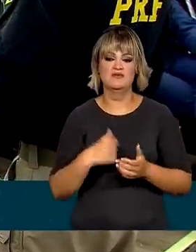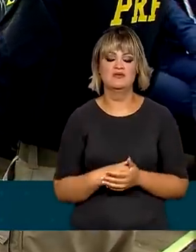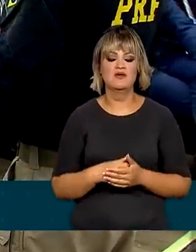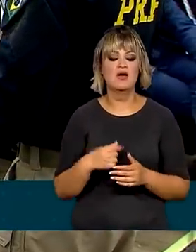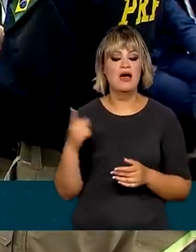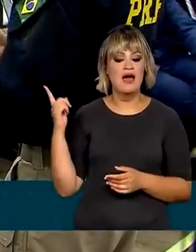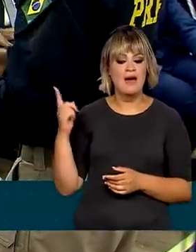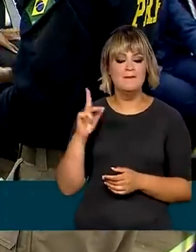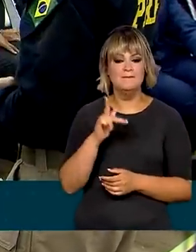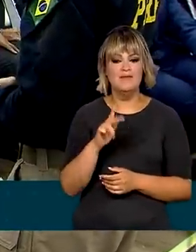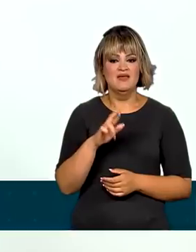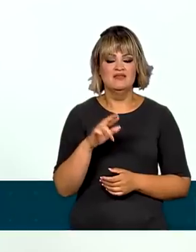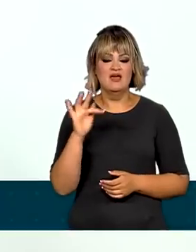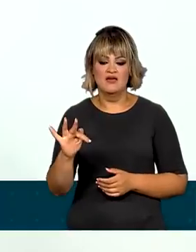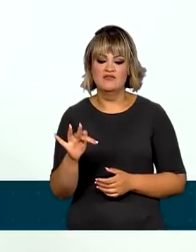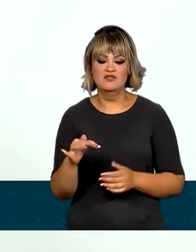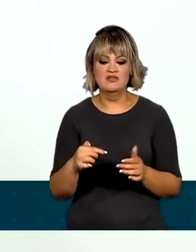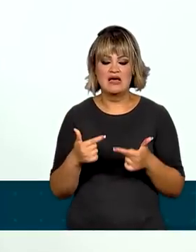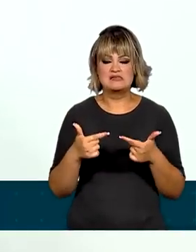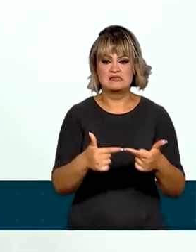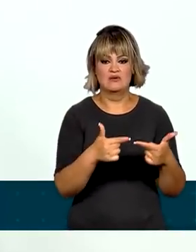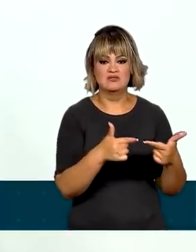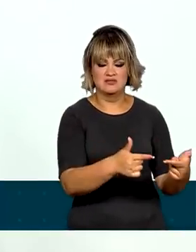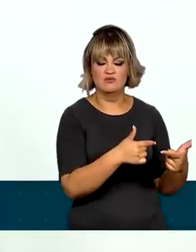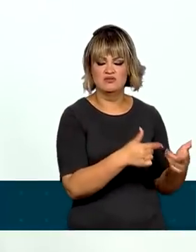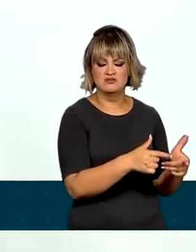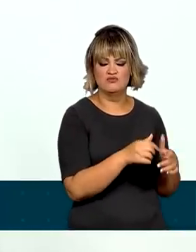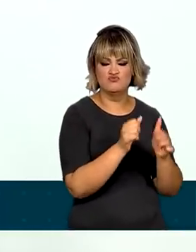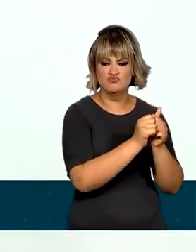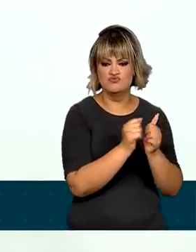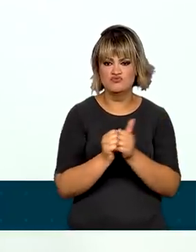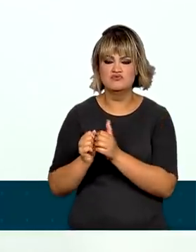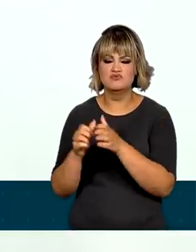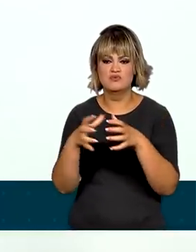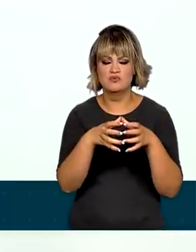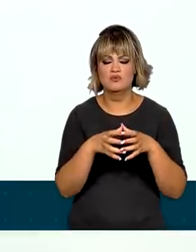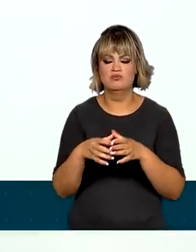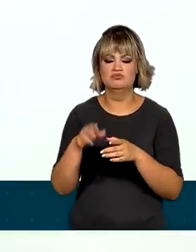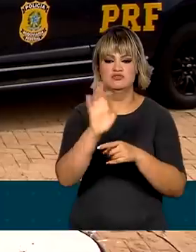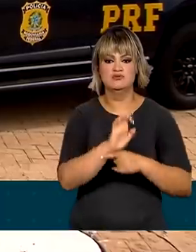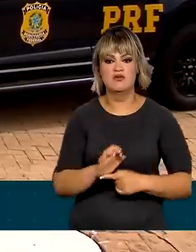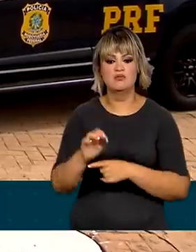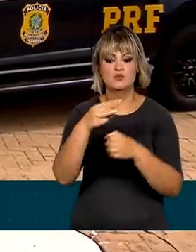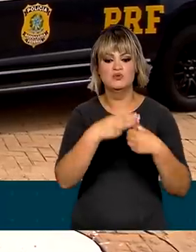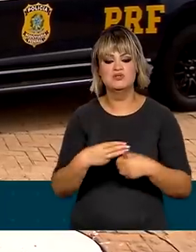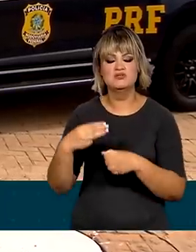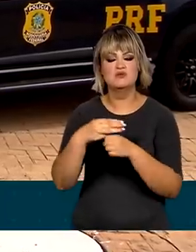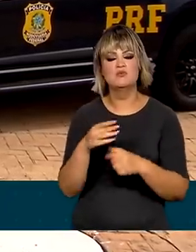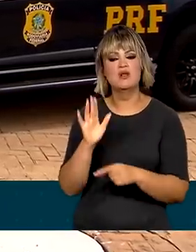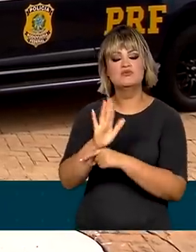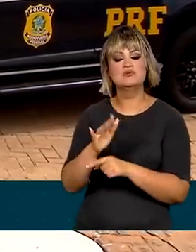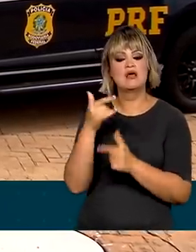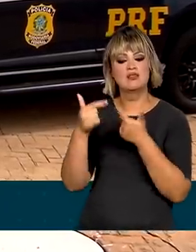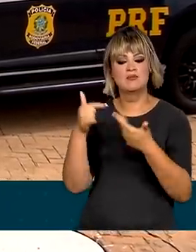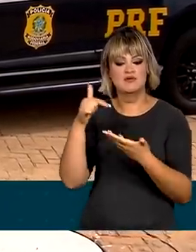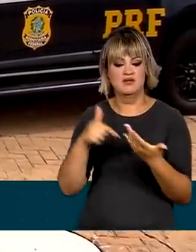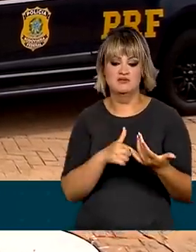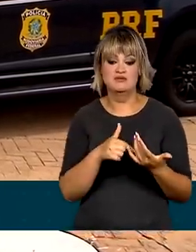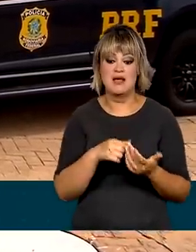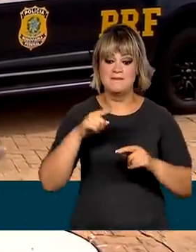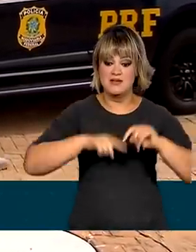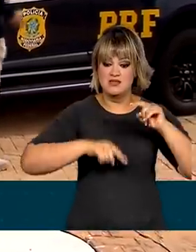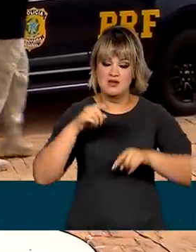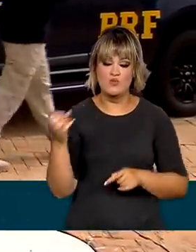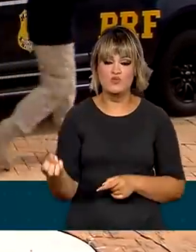ações de forma integrada, envolvendo órgãos públicos, estaduais e municipais. Para auxiliar os trabalhos, novos